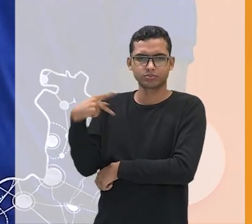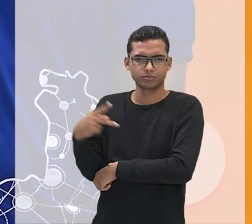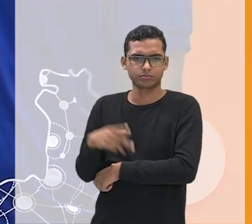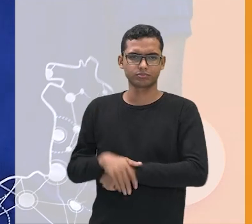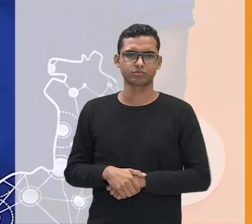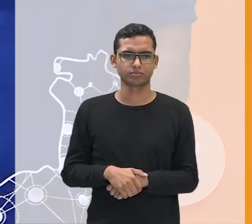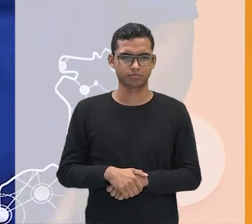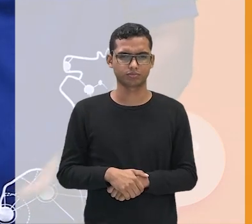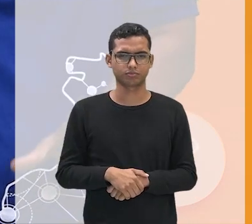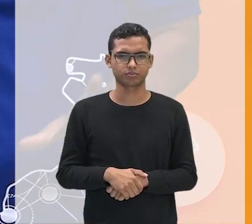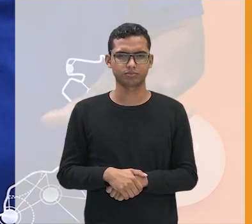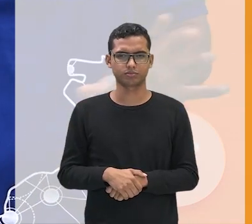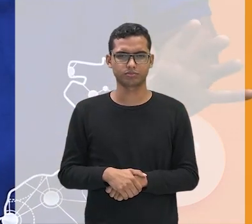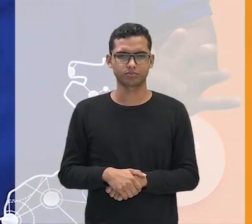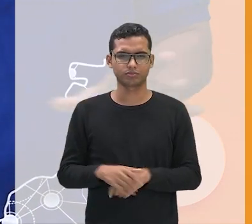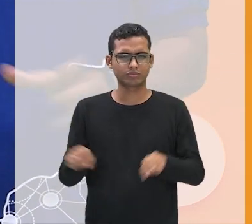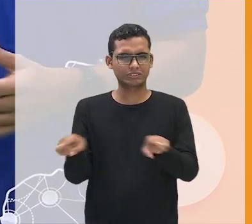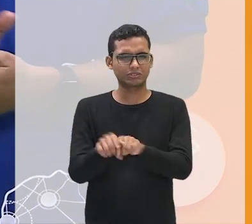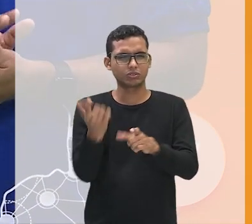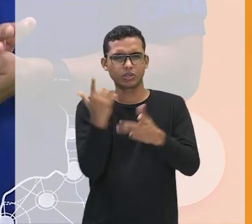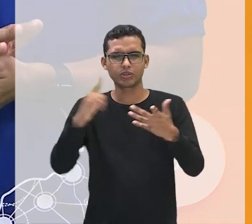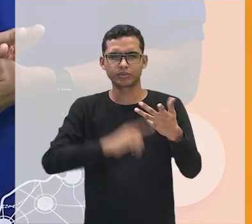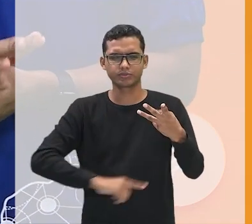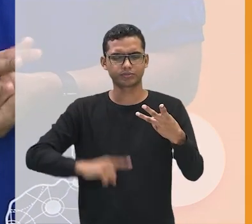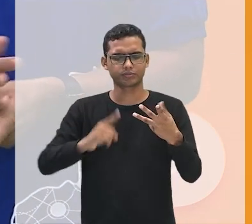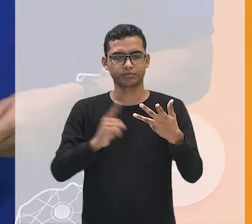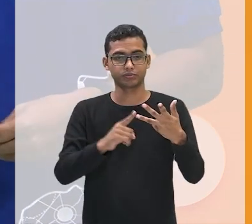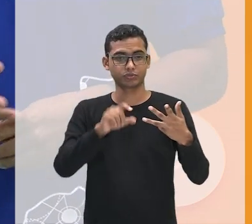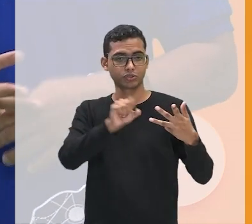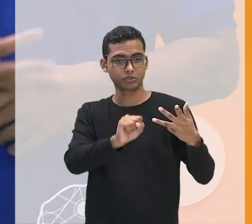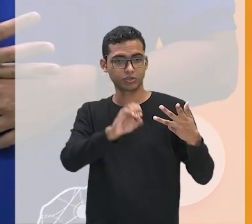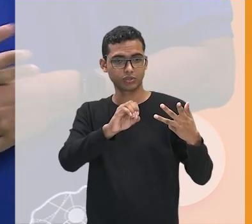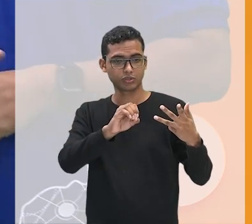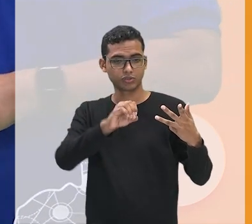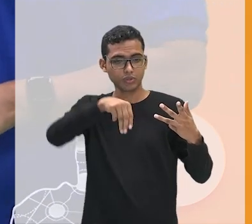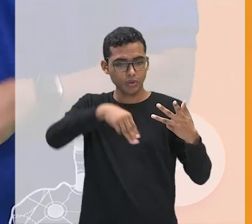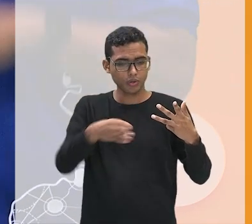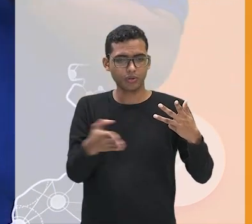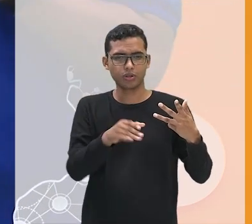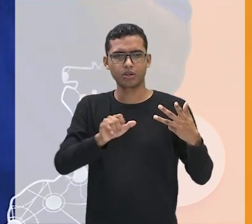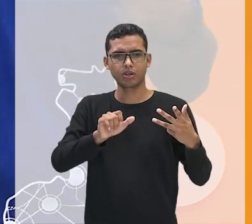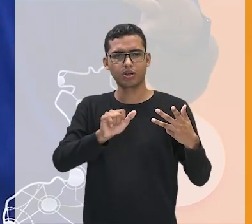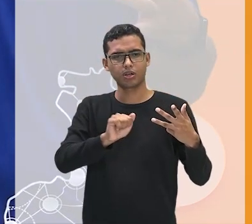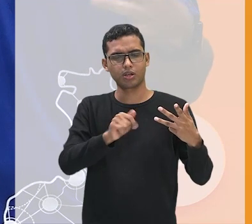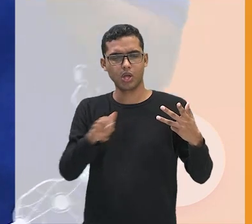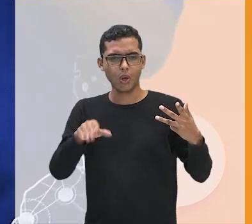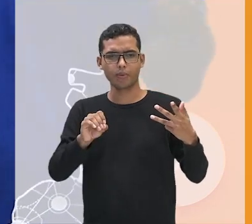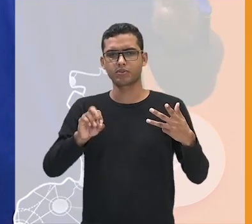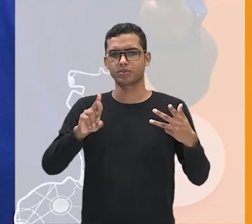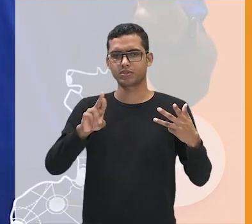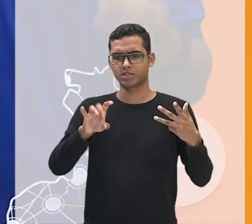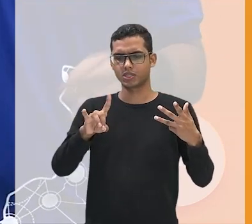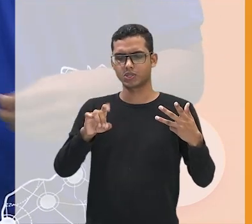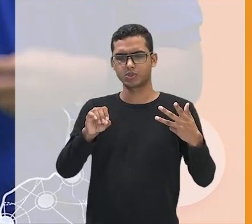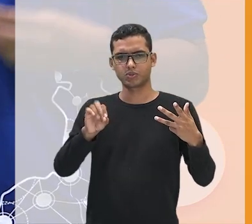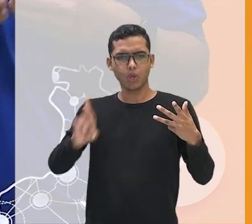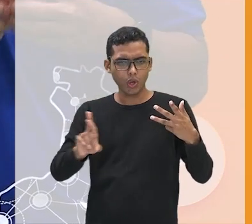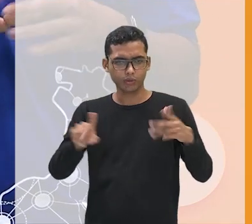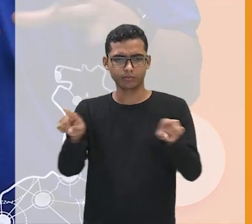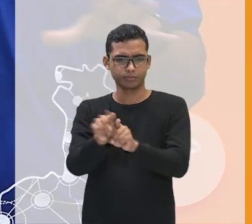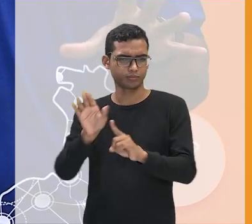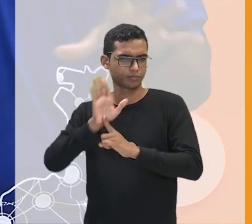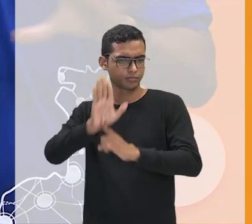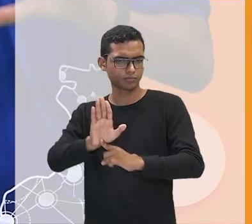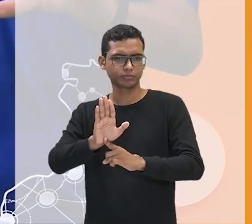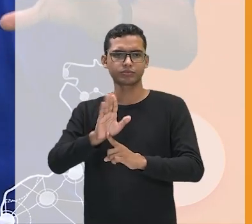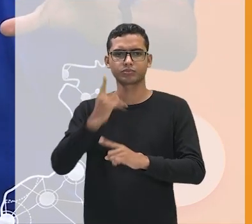de desigualdade de um jeito muito sutil é o Som ao Redor filme do Kleber Mendonça Filho excelente excelente ele fala ali